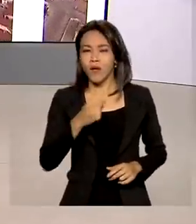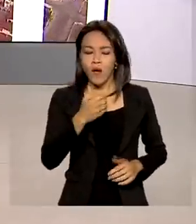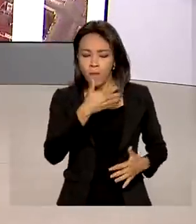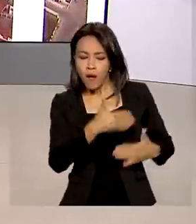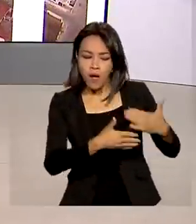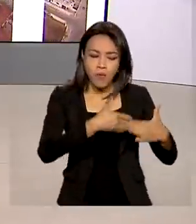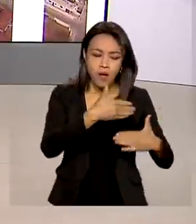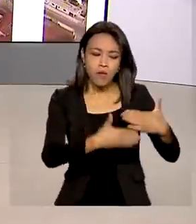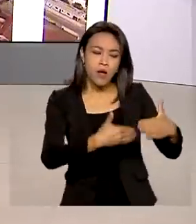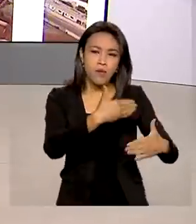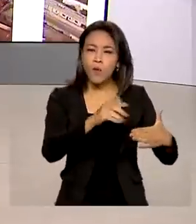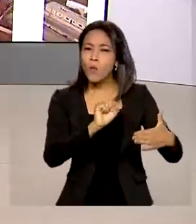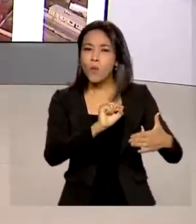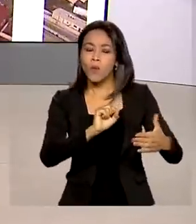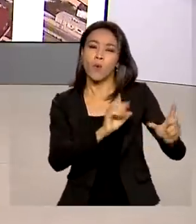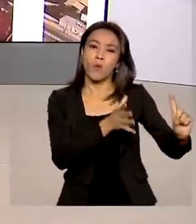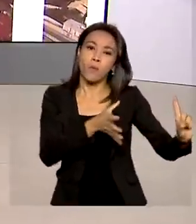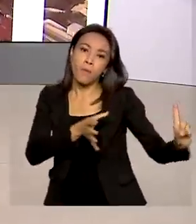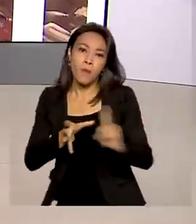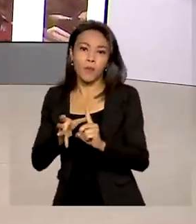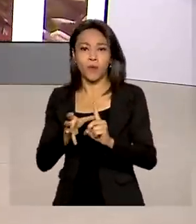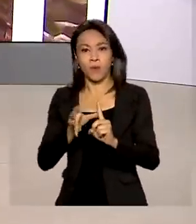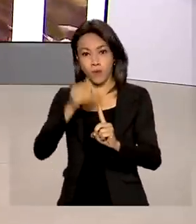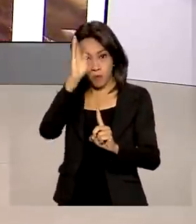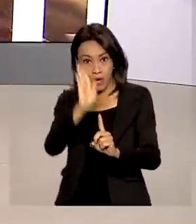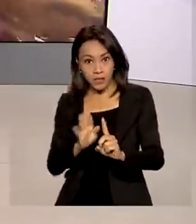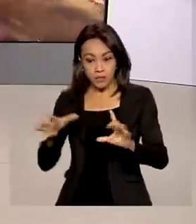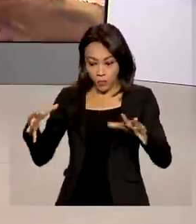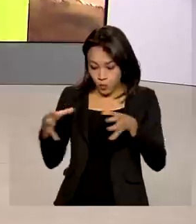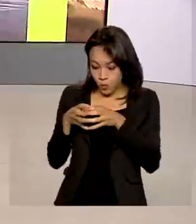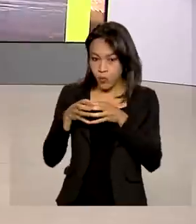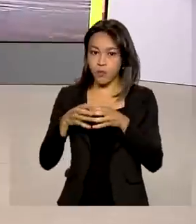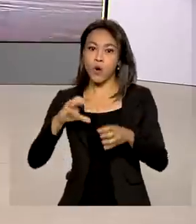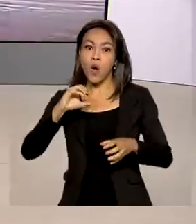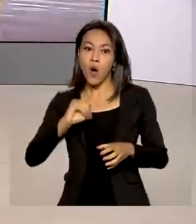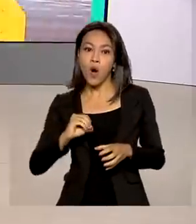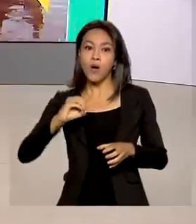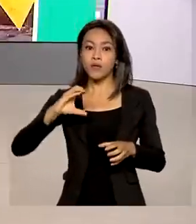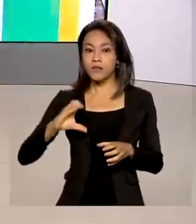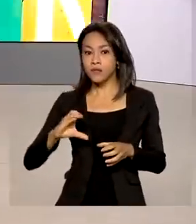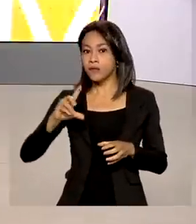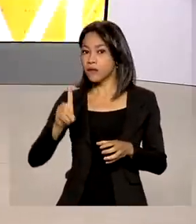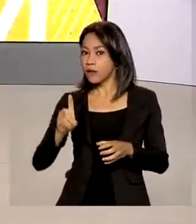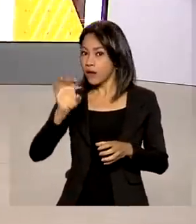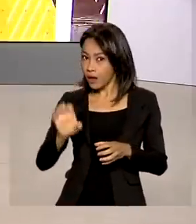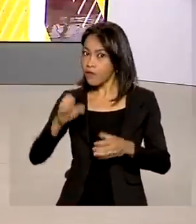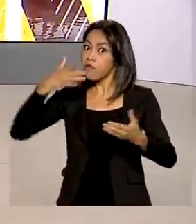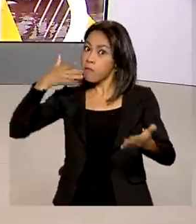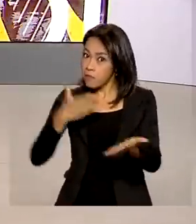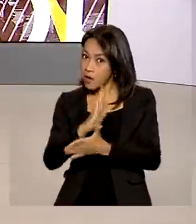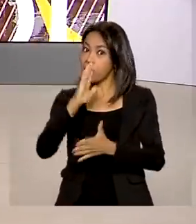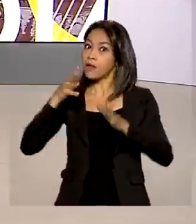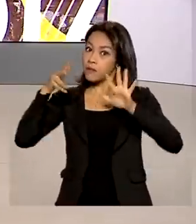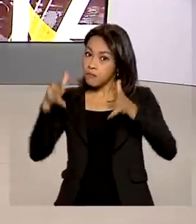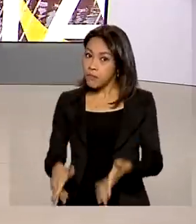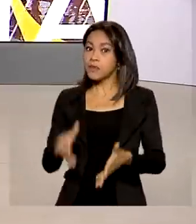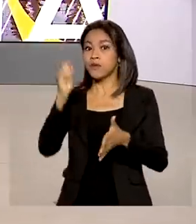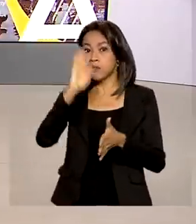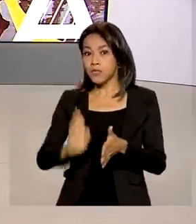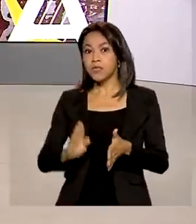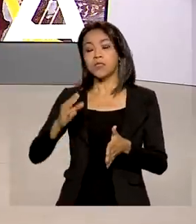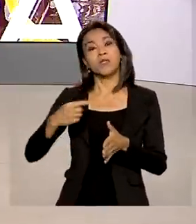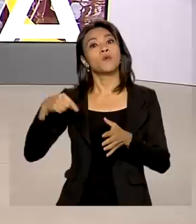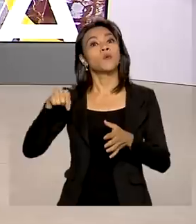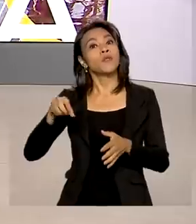de adesão do Brasil à Organização para a Cooperação e o Desenvolvimento Econômico foi aprovado nesta terça-feira.